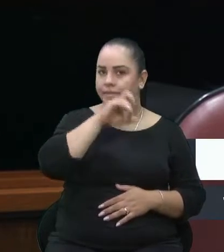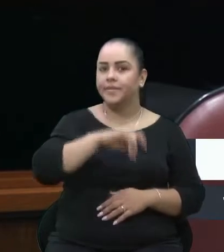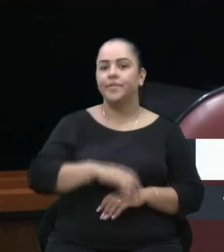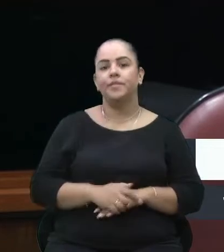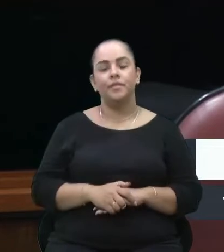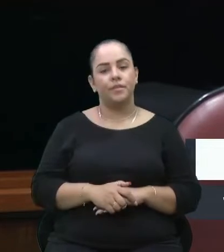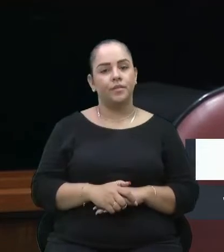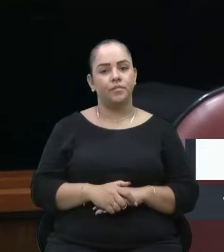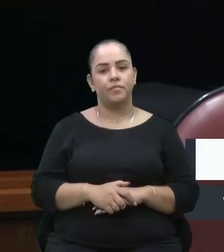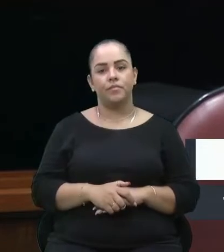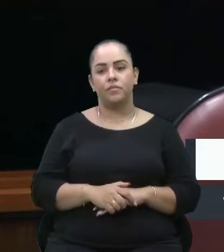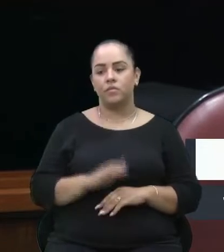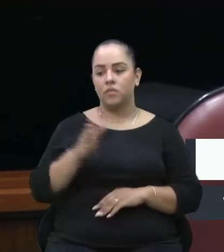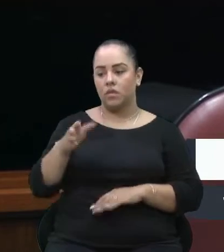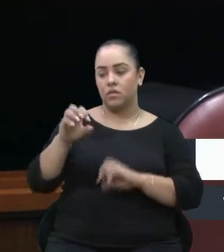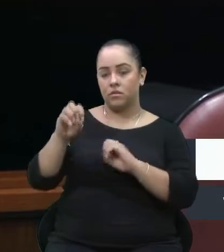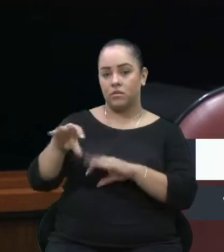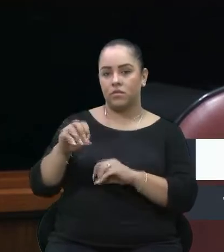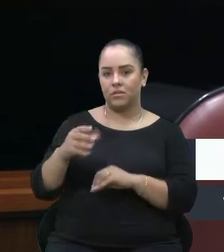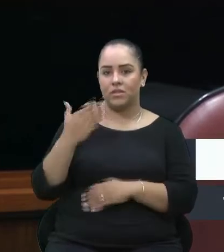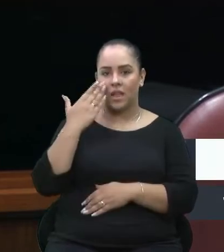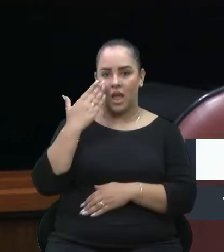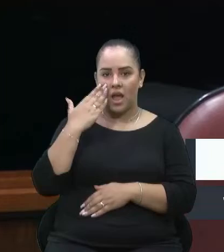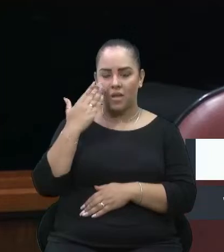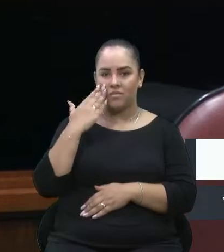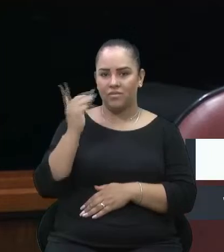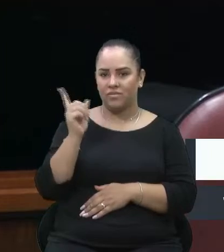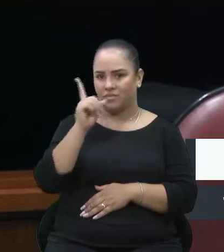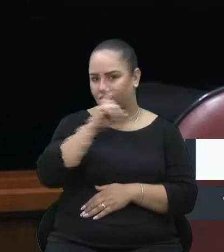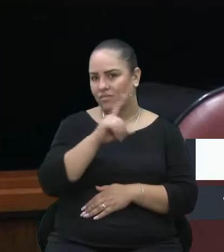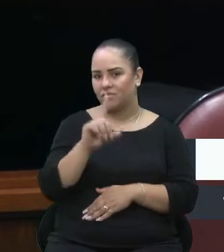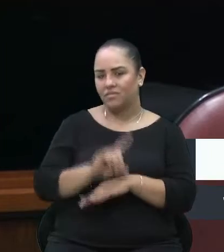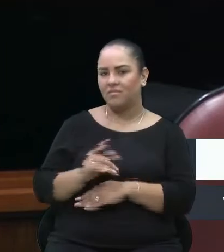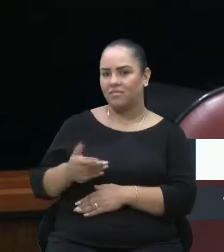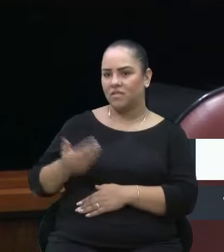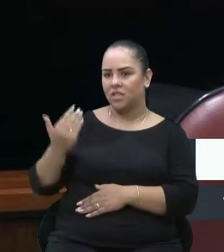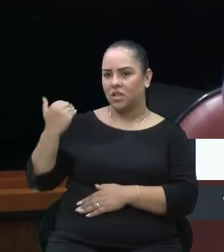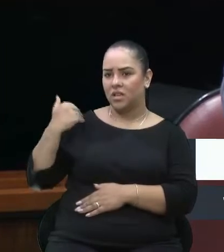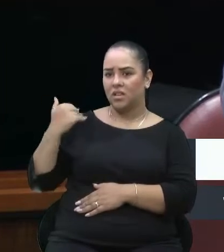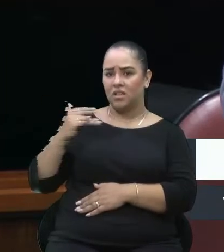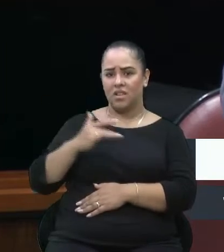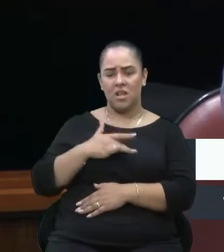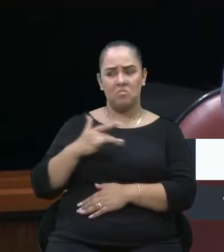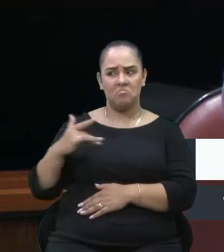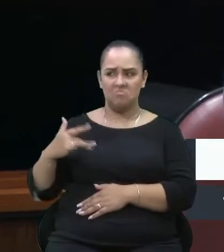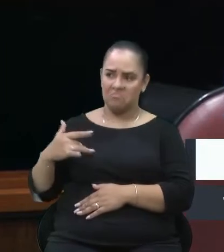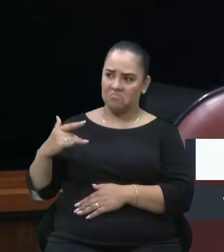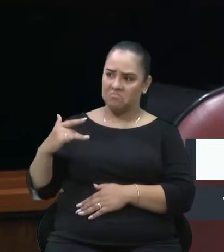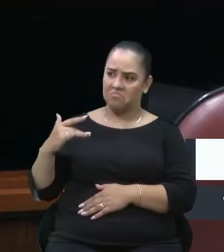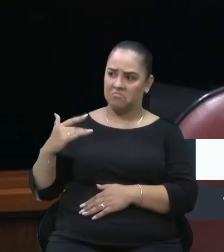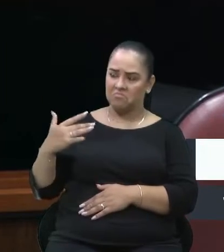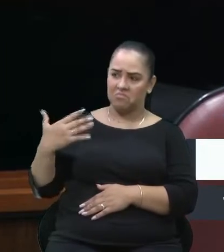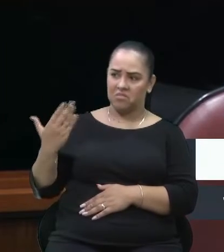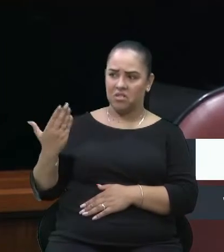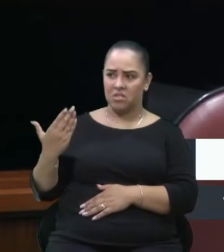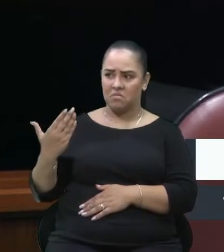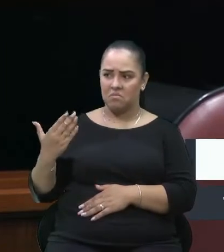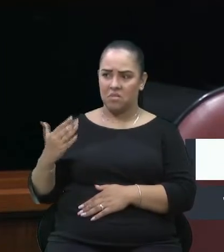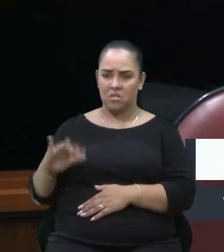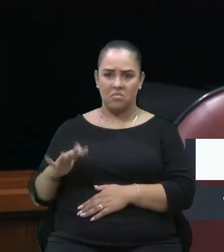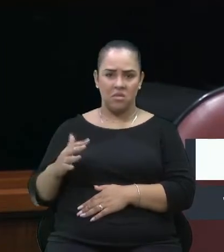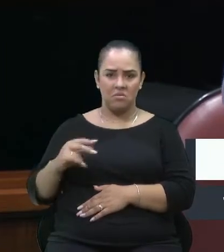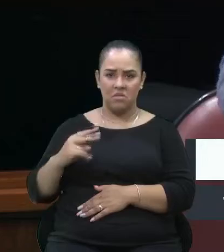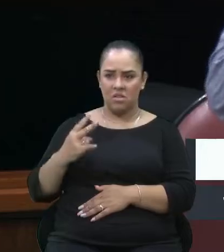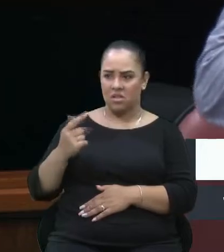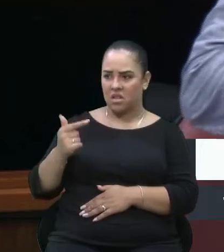chega da educação, que foi a dificuldade de poucos dias atrás, mas na saúde, eu não sei, em torno dos vereadores, líder do governo e vice-líder, é